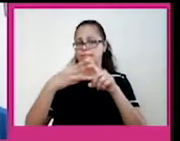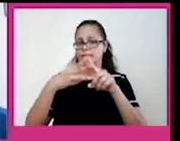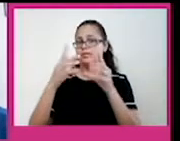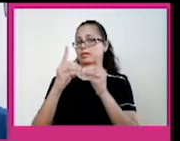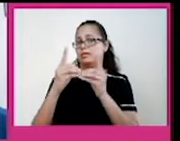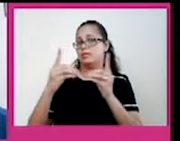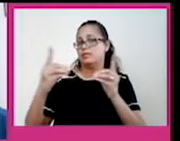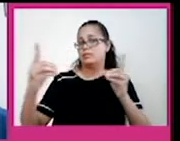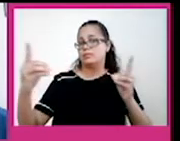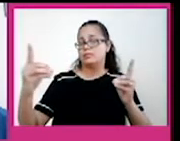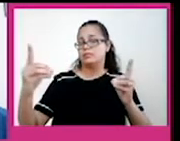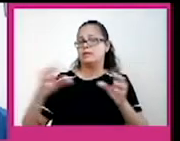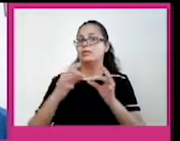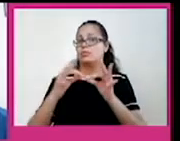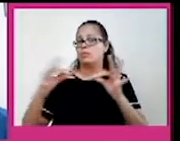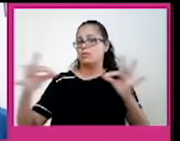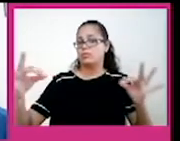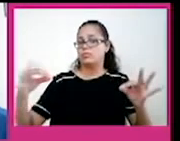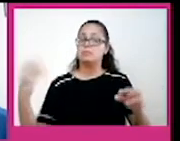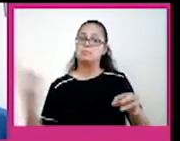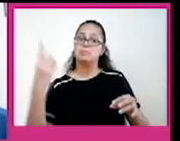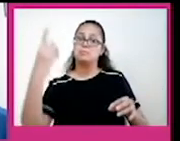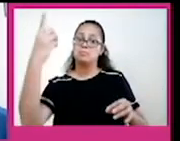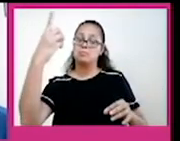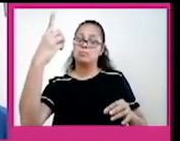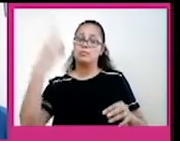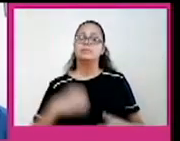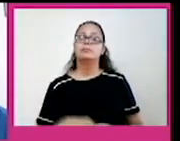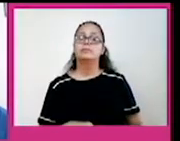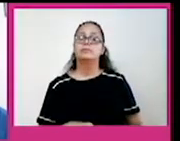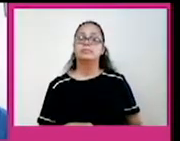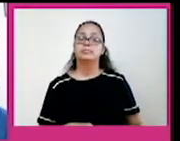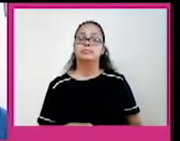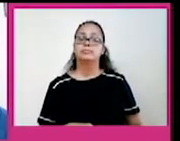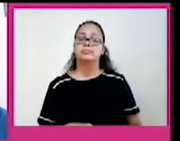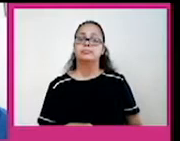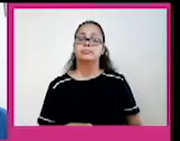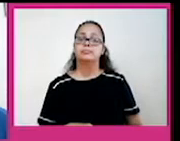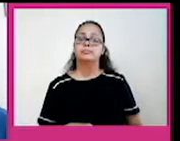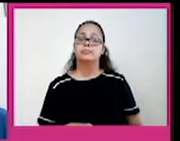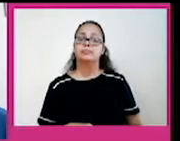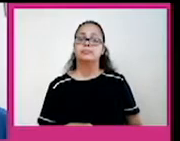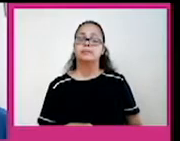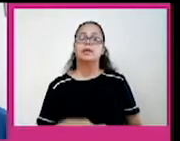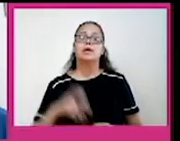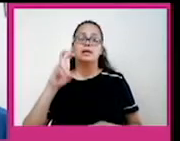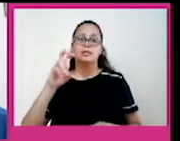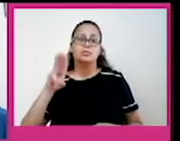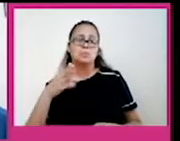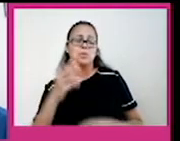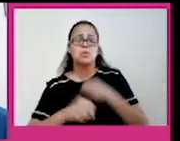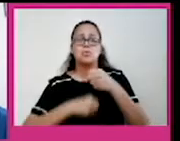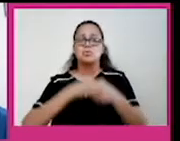elevações aí, onde tem uma altitude maior, o relevo é mais alto, com formação que aconteceu aproximadamente há 5 milhões de anos.